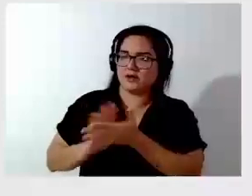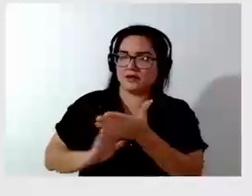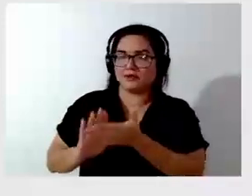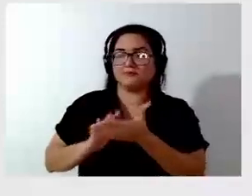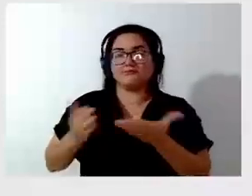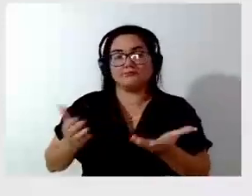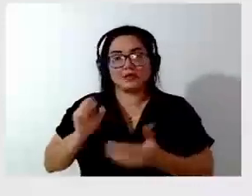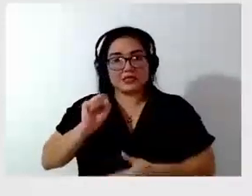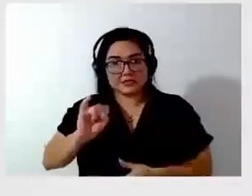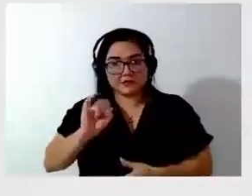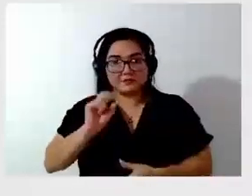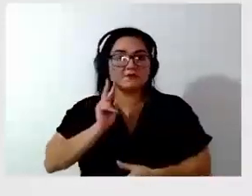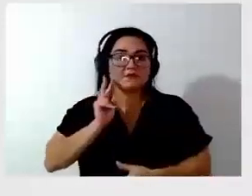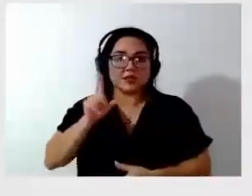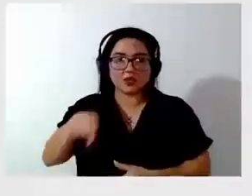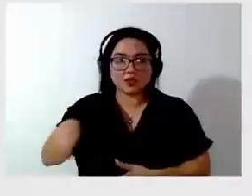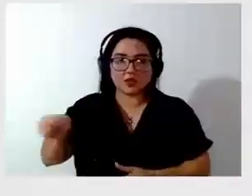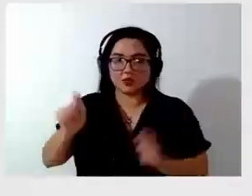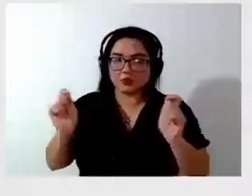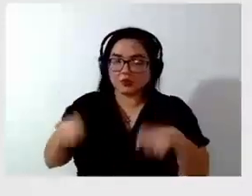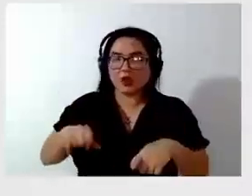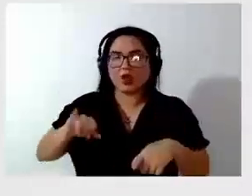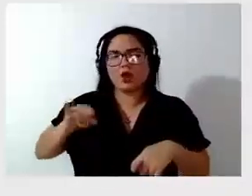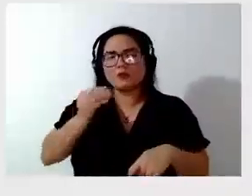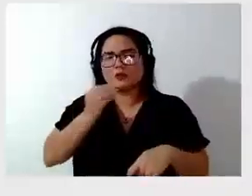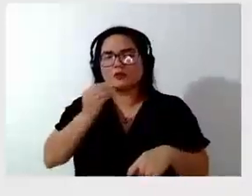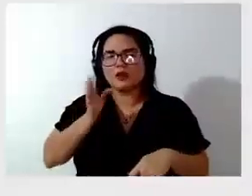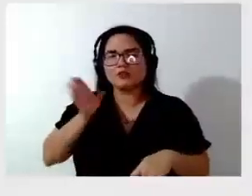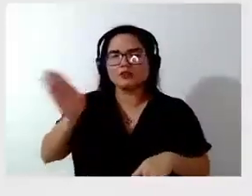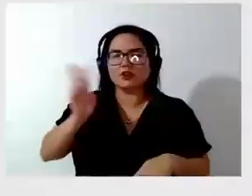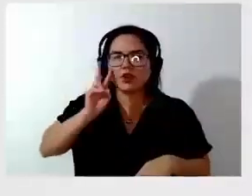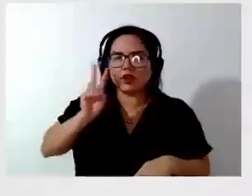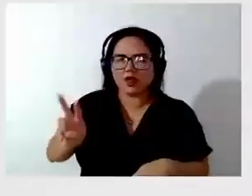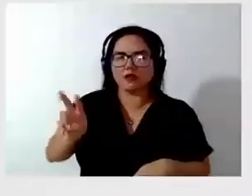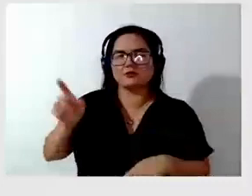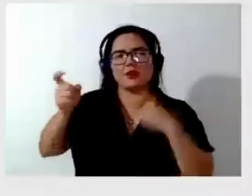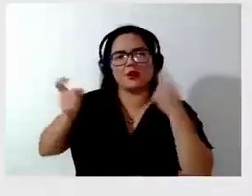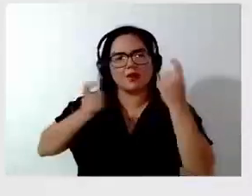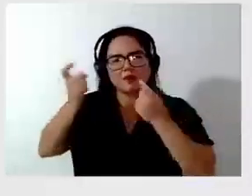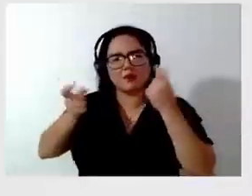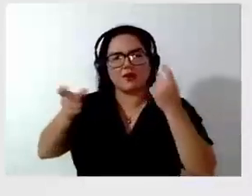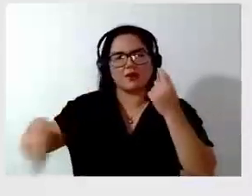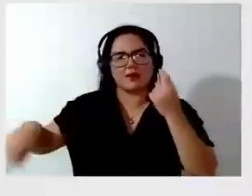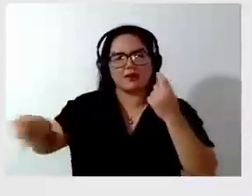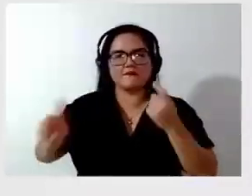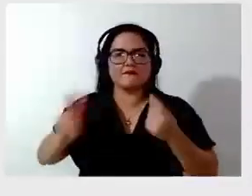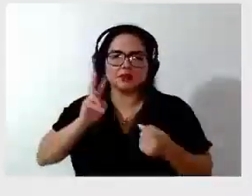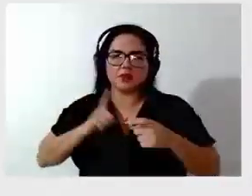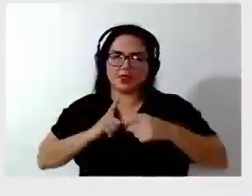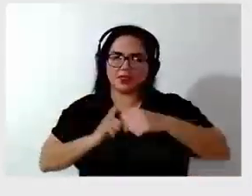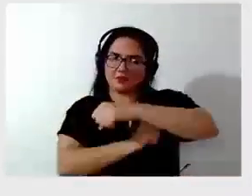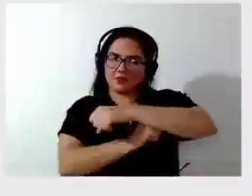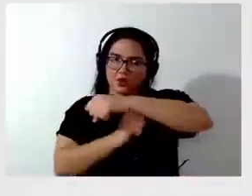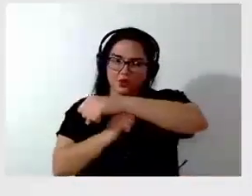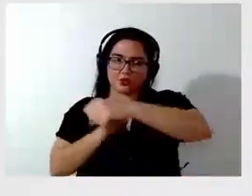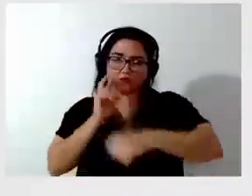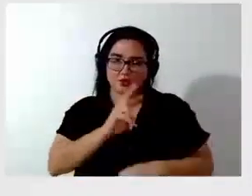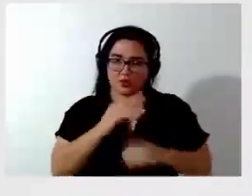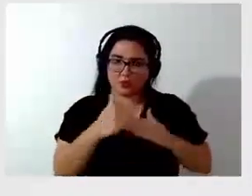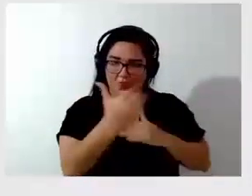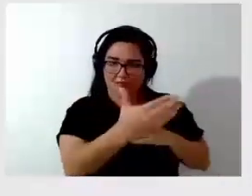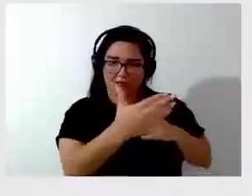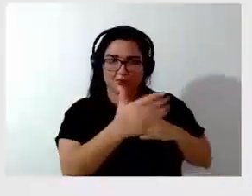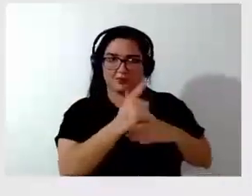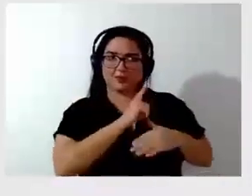algum veigador aqui puder ter oportunidade de olhar, eu sei que é a preocupação dos demais veigadores também, que passaram ali na ponte. Aquele lado da passarela ficou